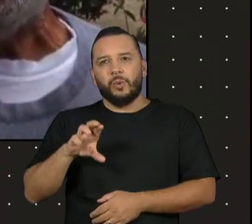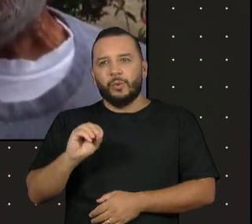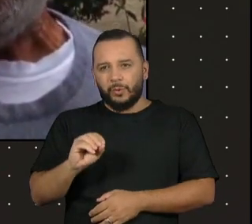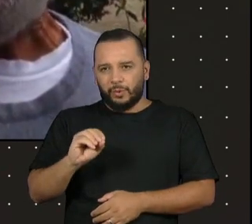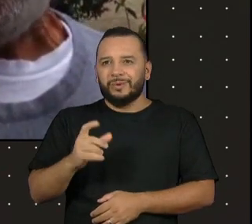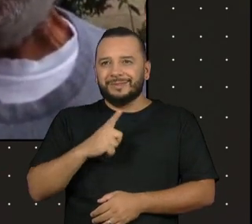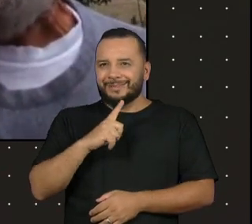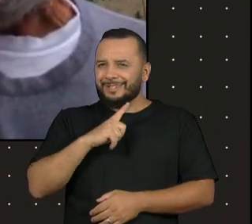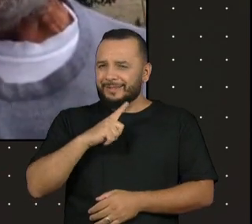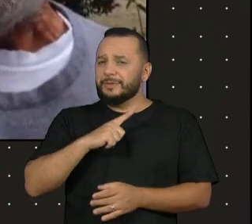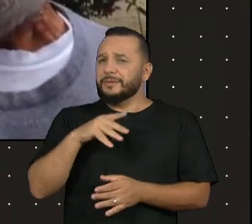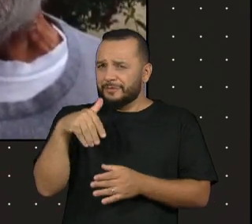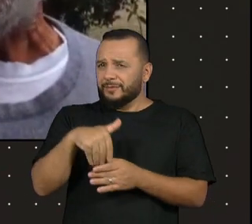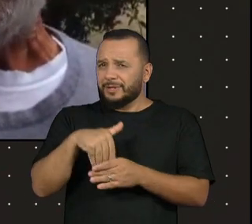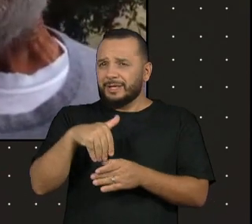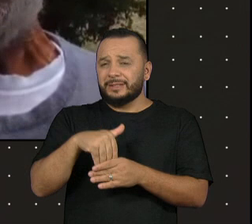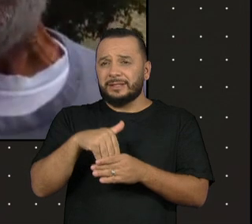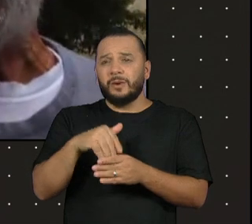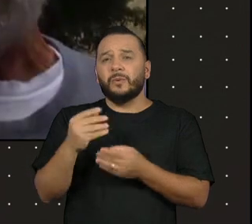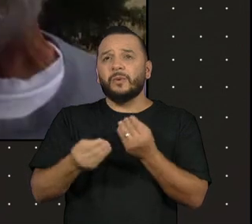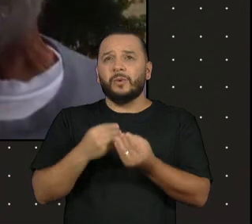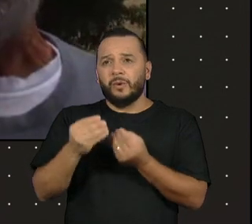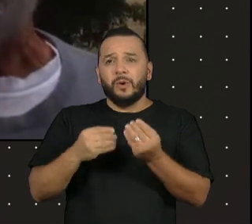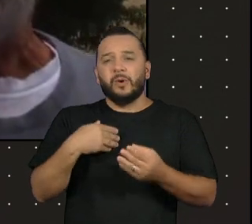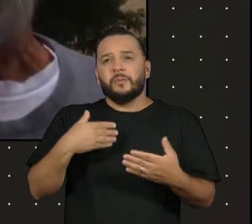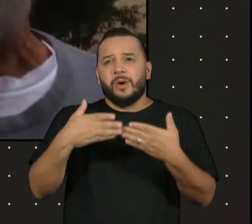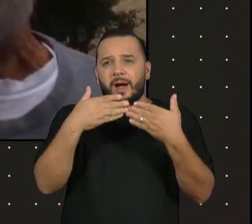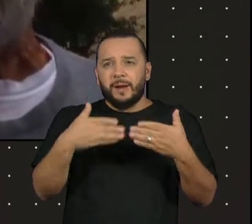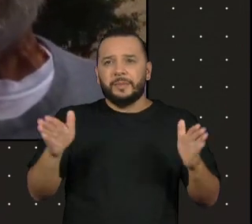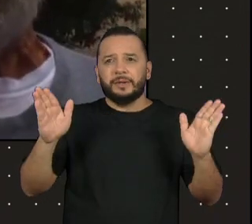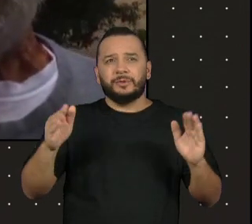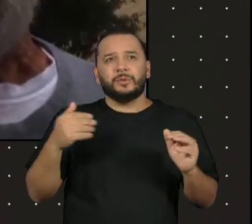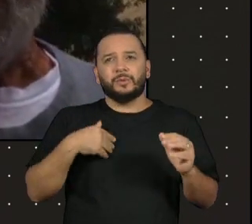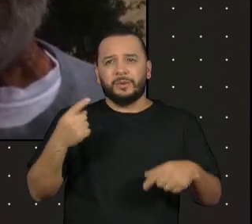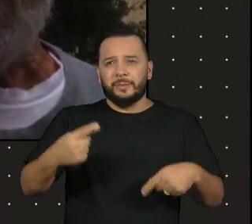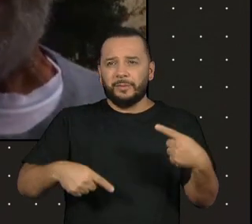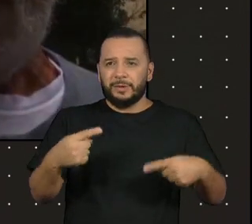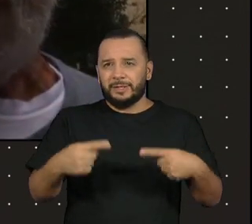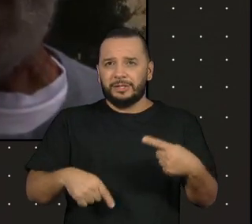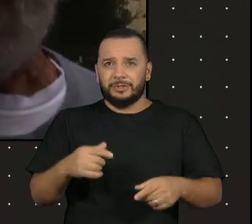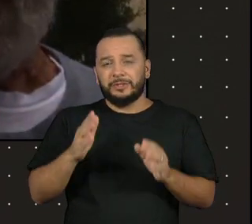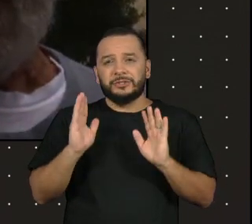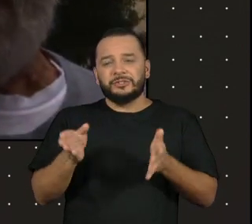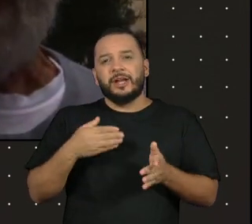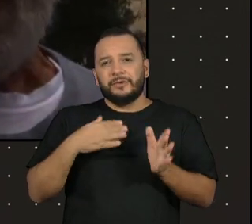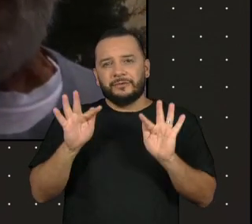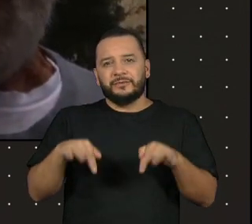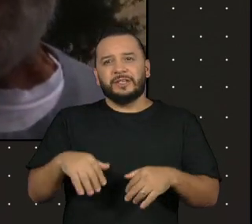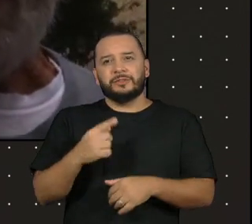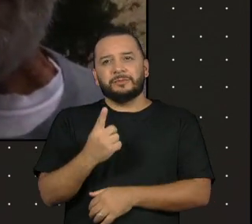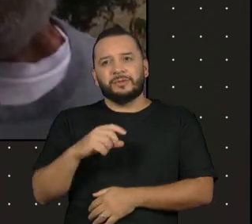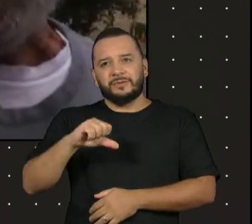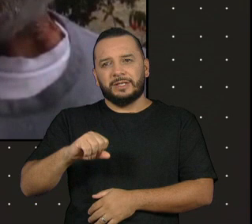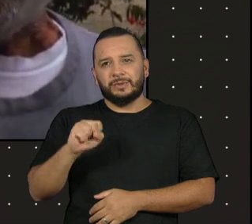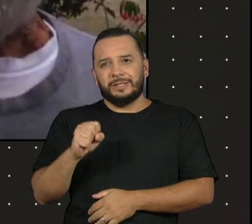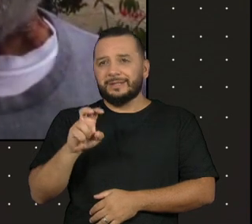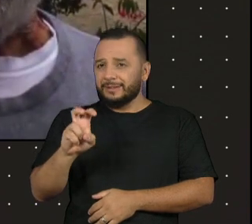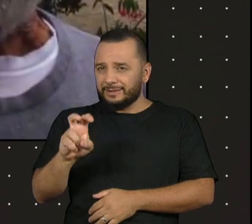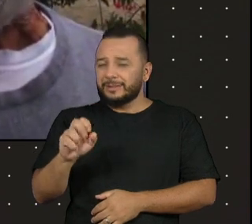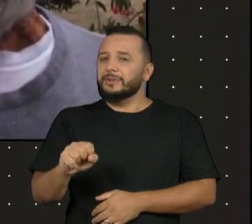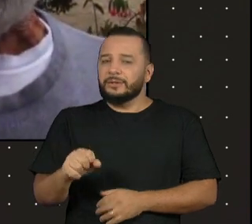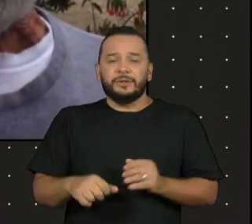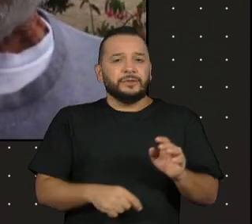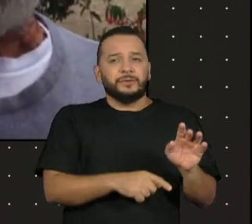assim, de prévia da abertura política que findaria em 85. Mas o filme mostra